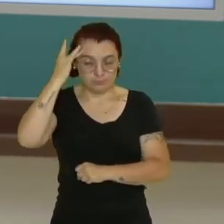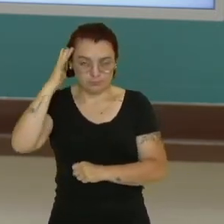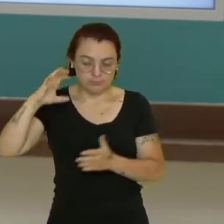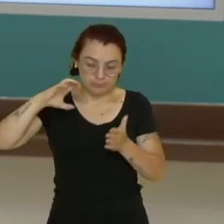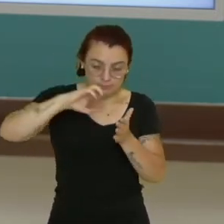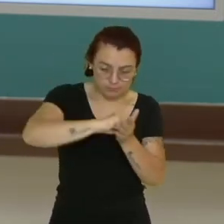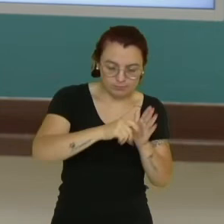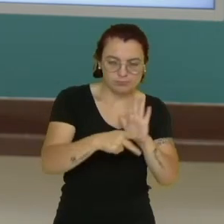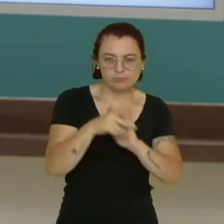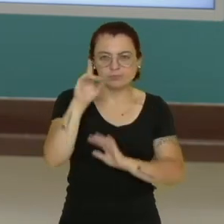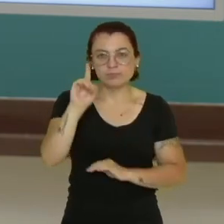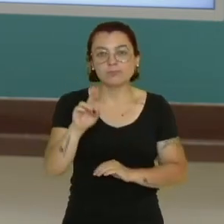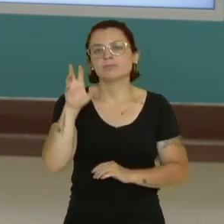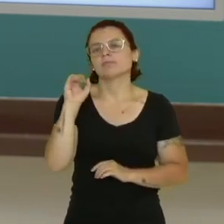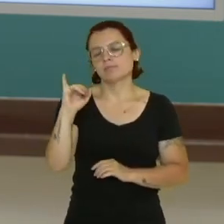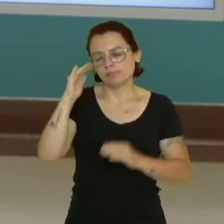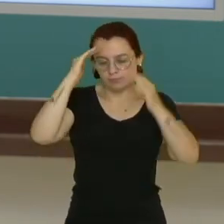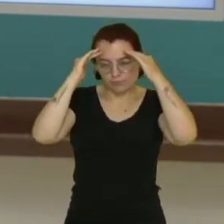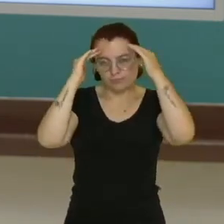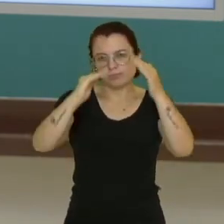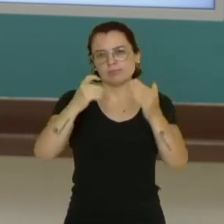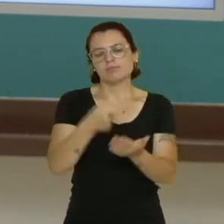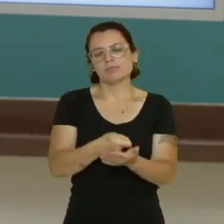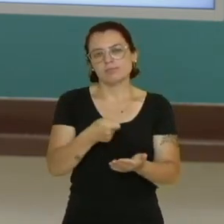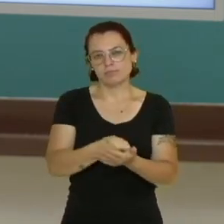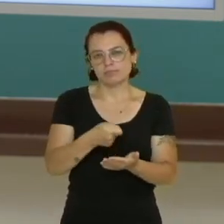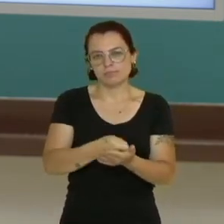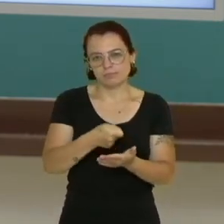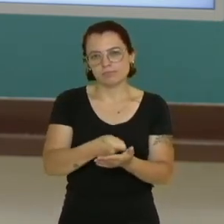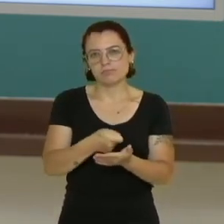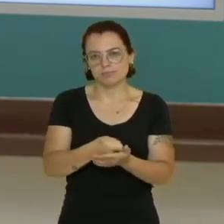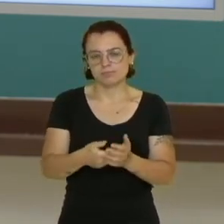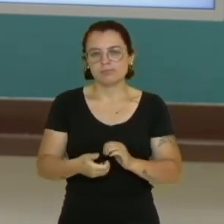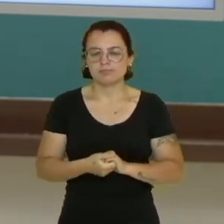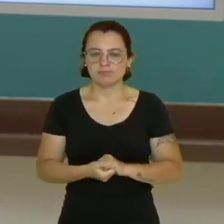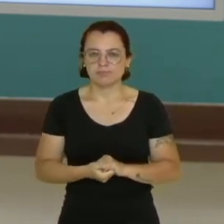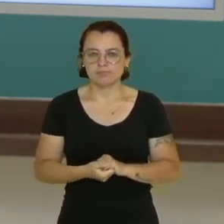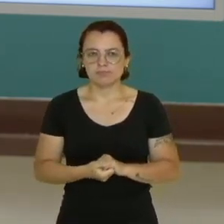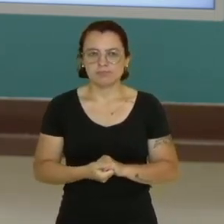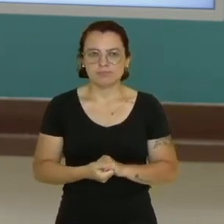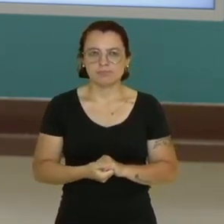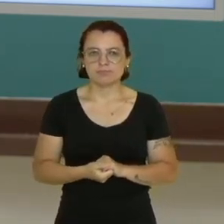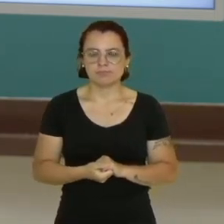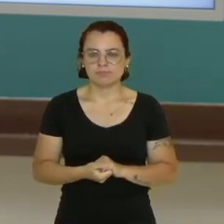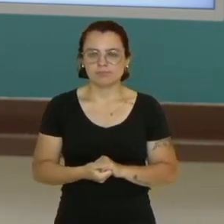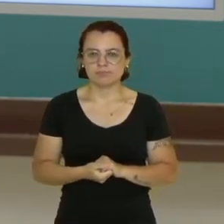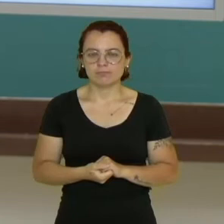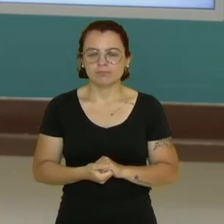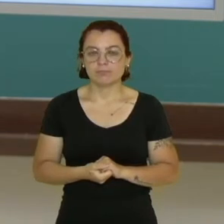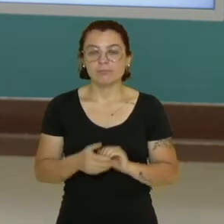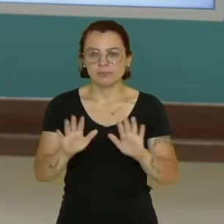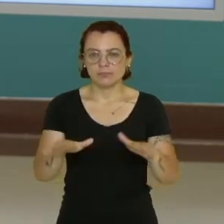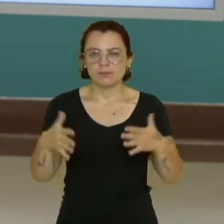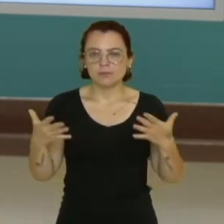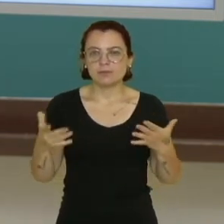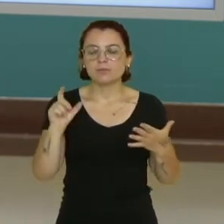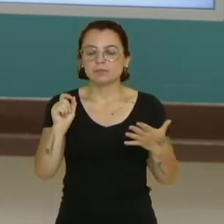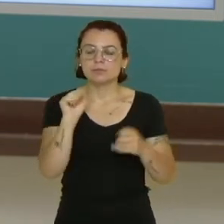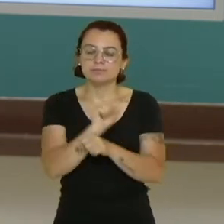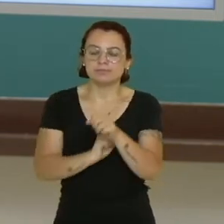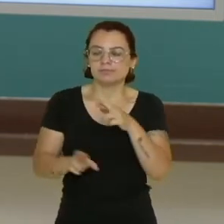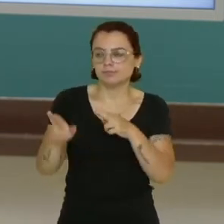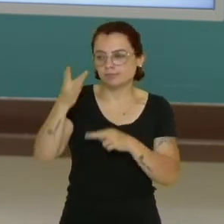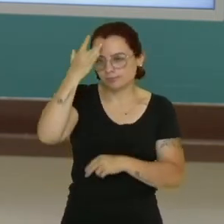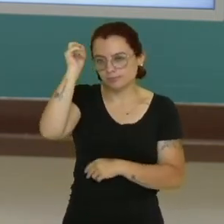plenamente de seus direitos se ela cumprir a plenitude dos seus deveres. Então o que se espera dela,